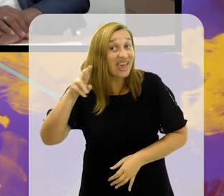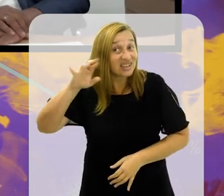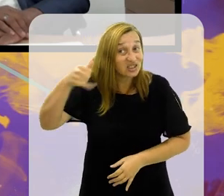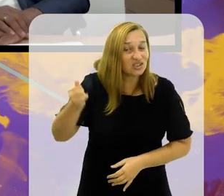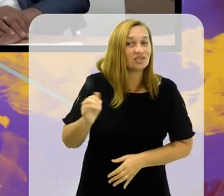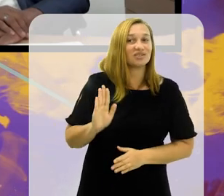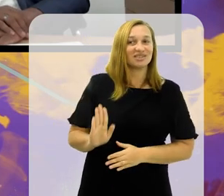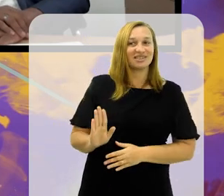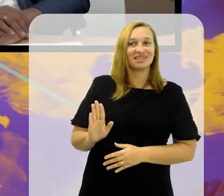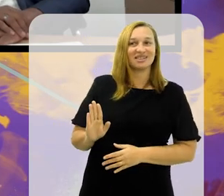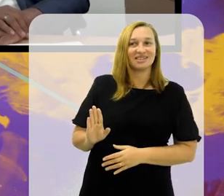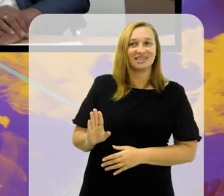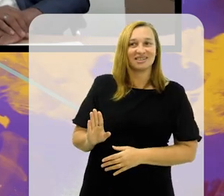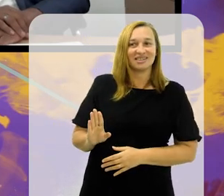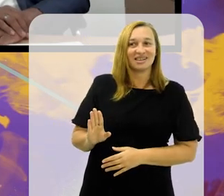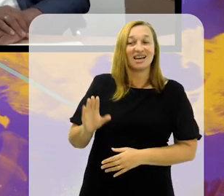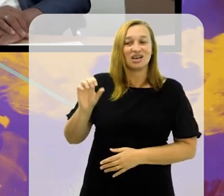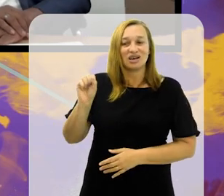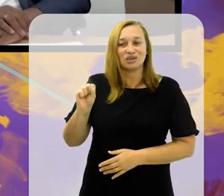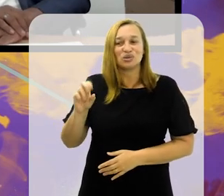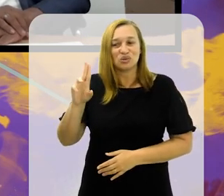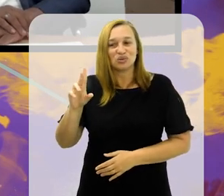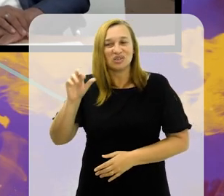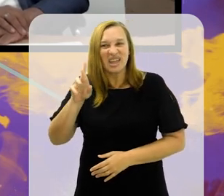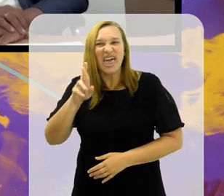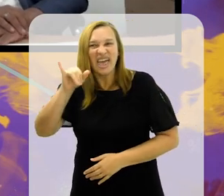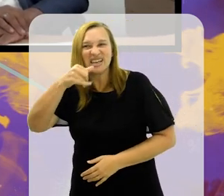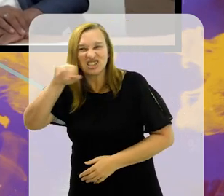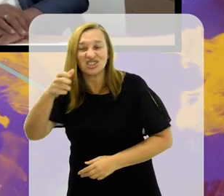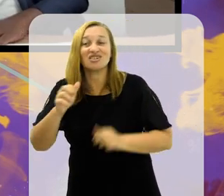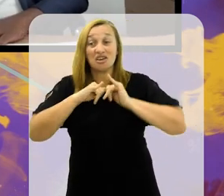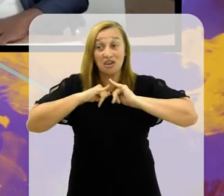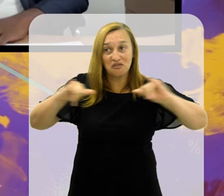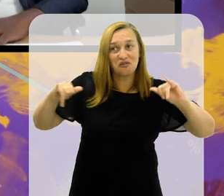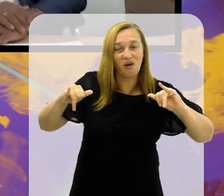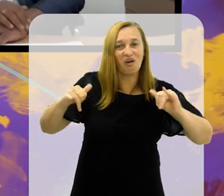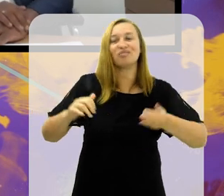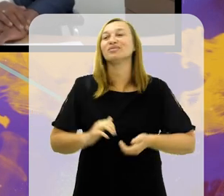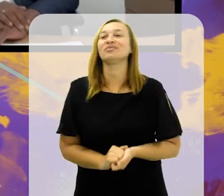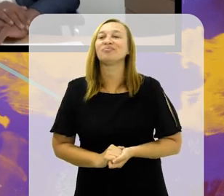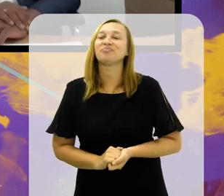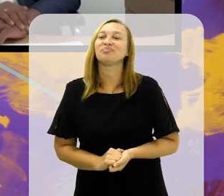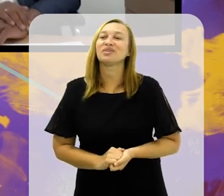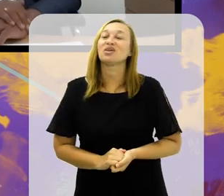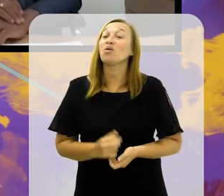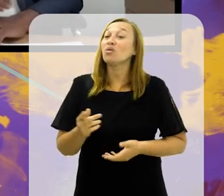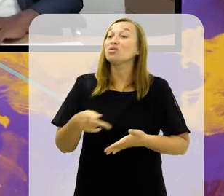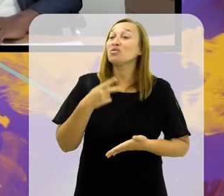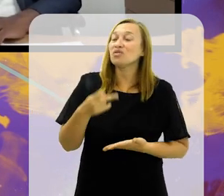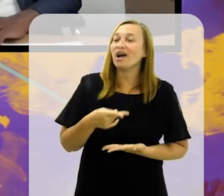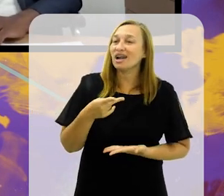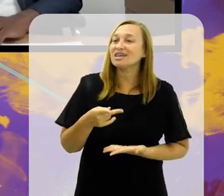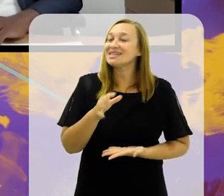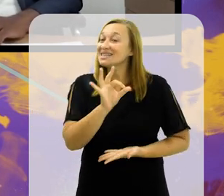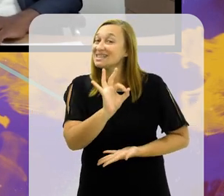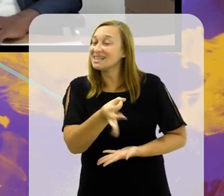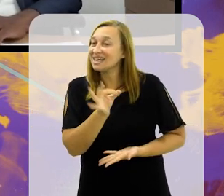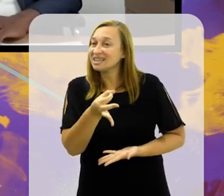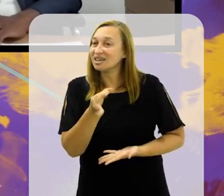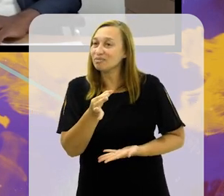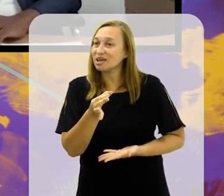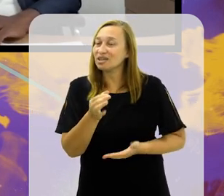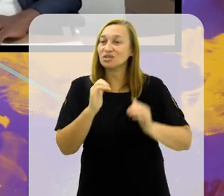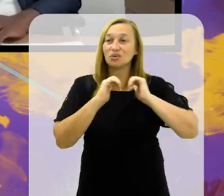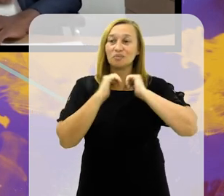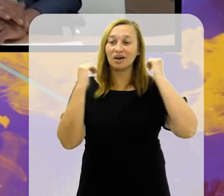está ligado na Suderge Informa, hein? A Suderge Informa. Informa. Quando se fala de Suderge